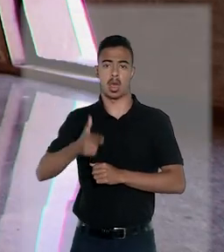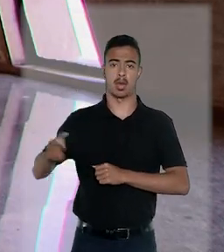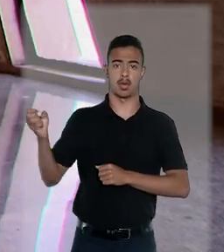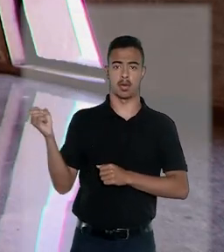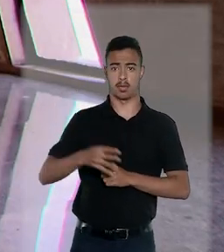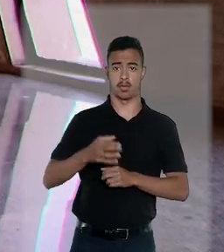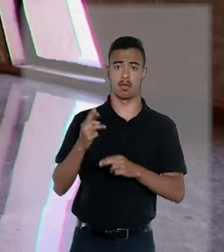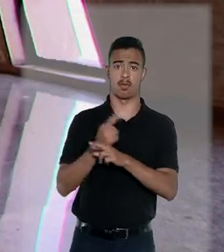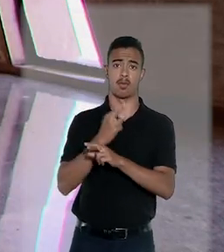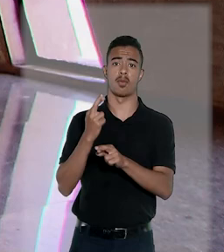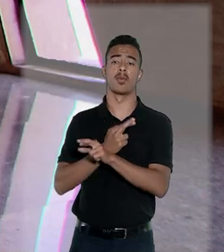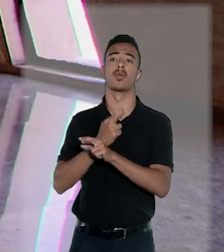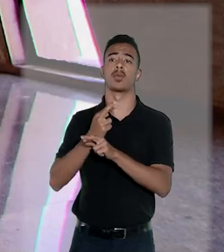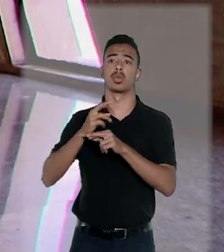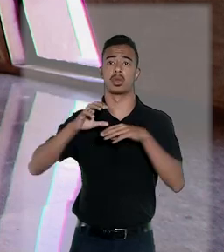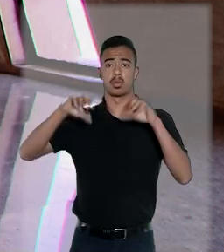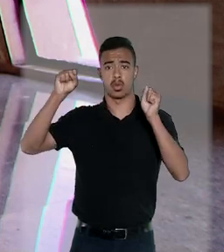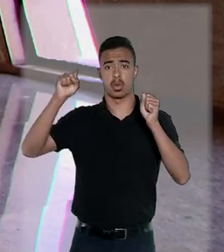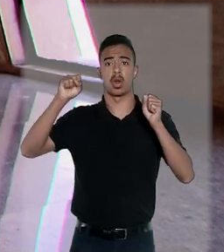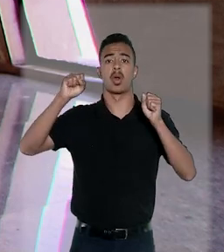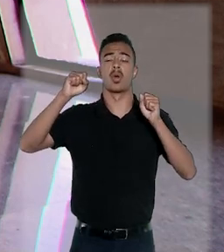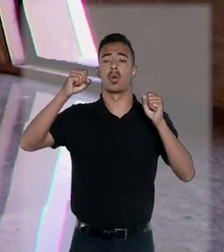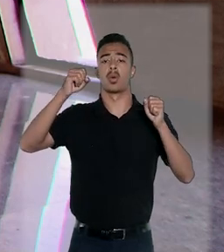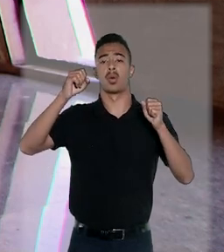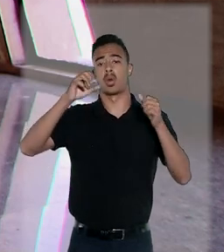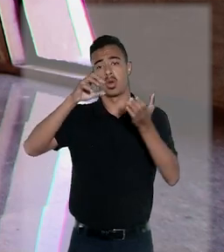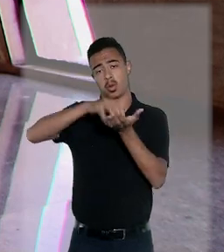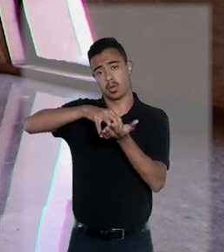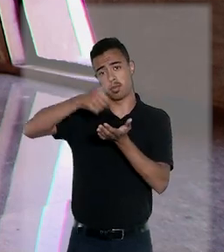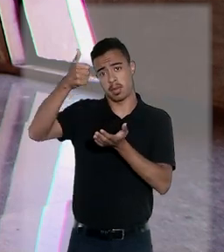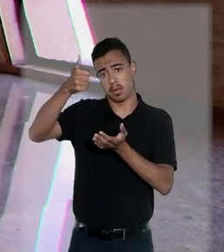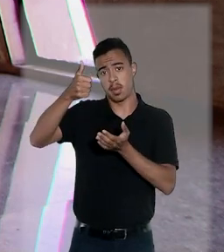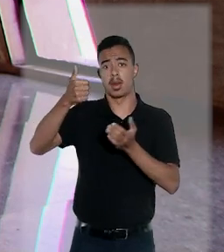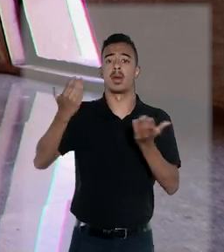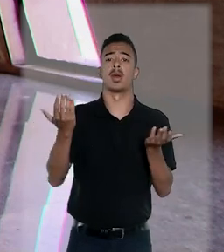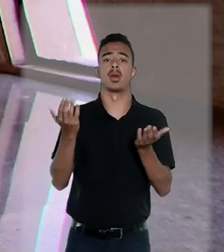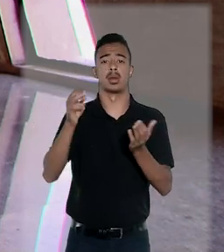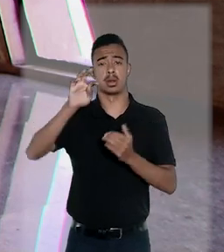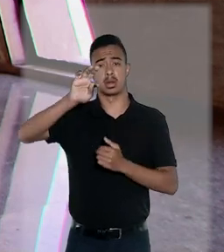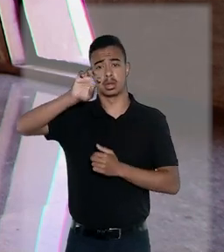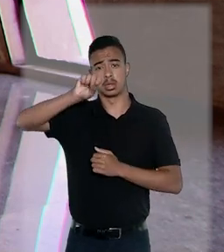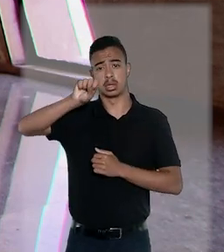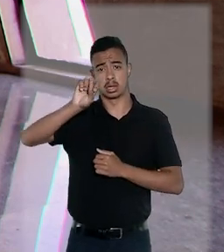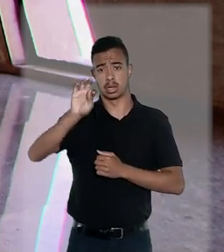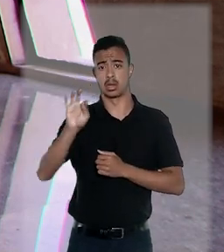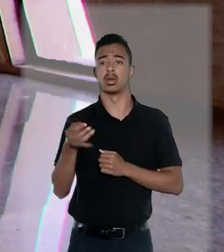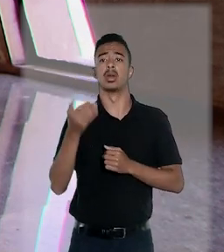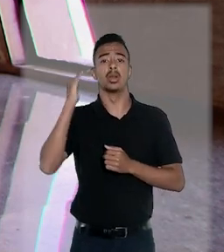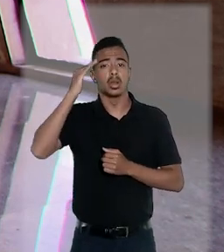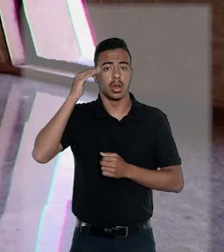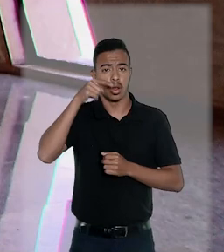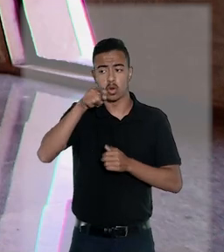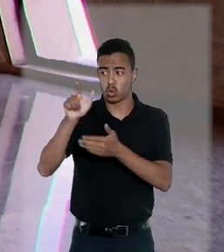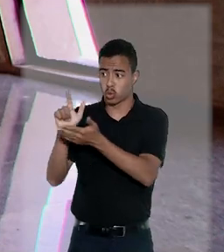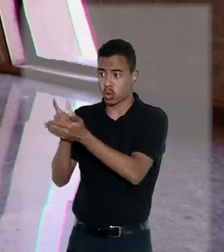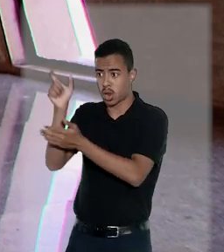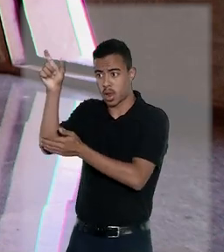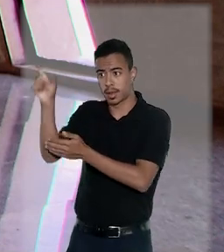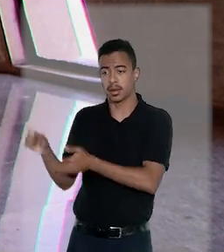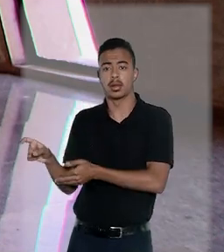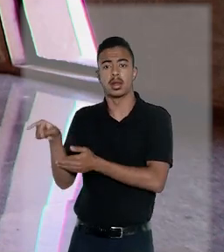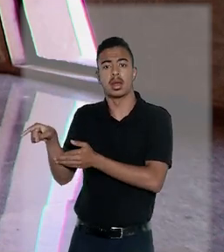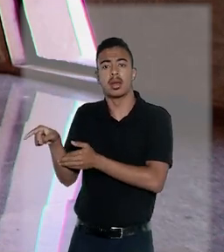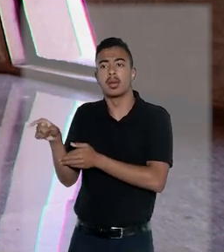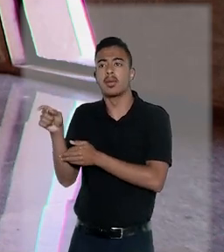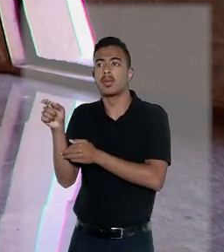reforma do acordo do Tribunal Regional Federal da Primeira Região. Na decisão, o TRF1 entendeu que o jornalista teria configurado